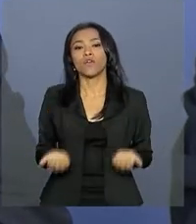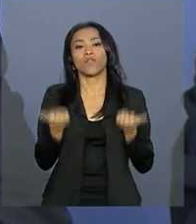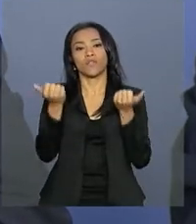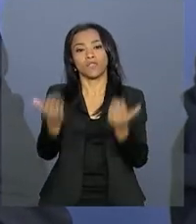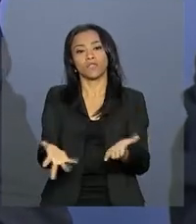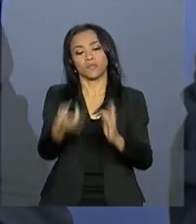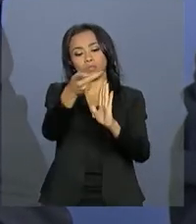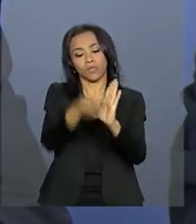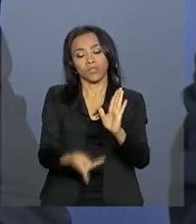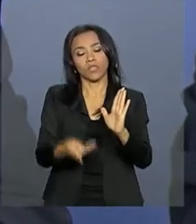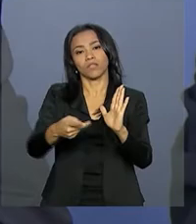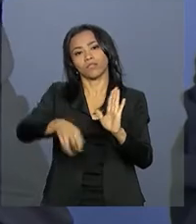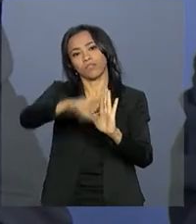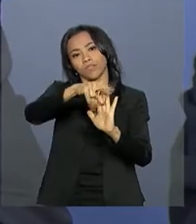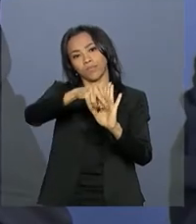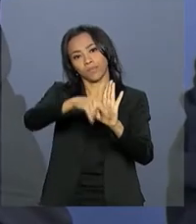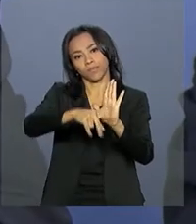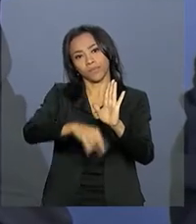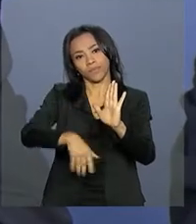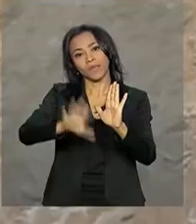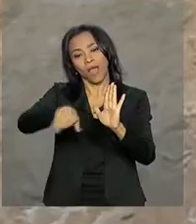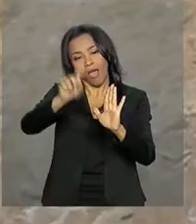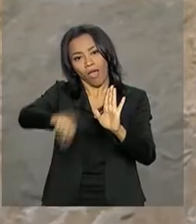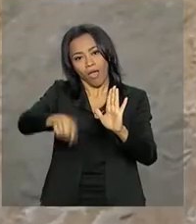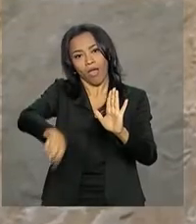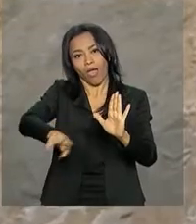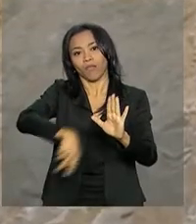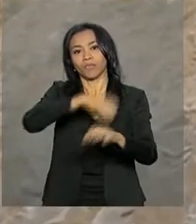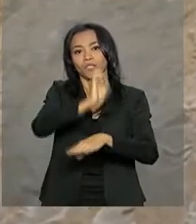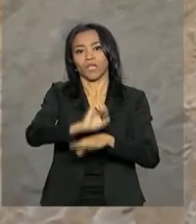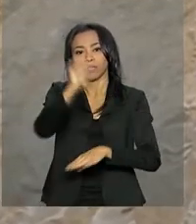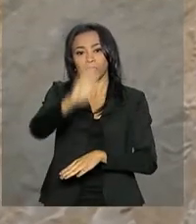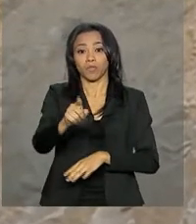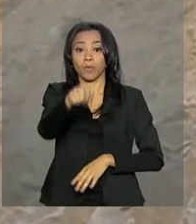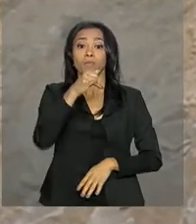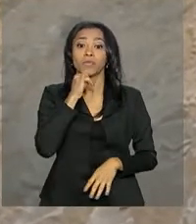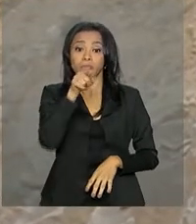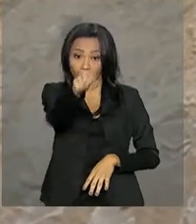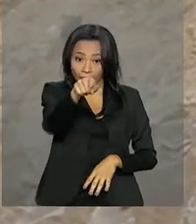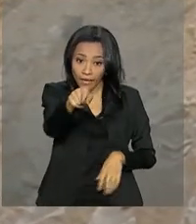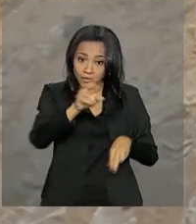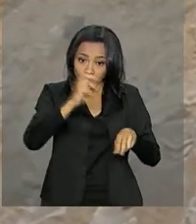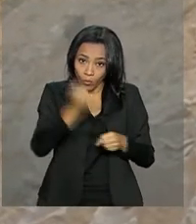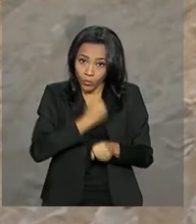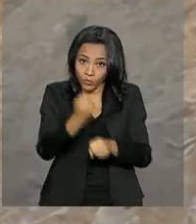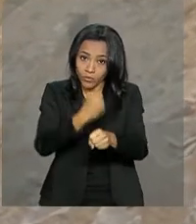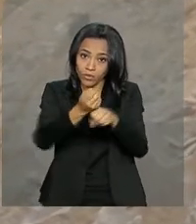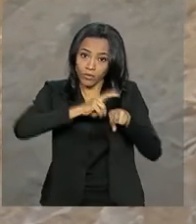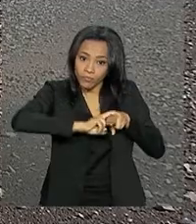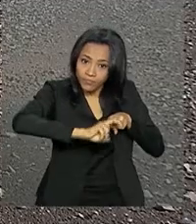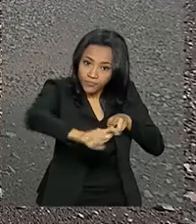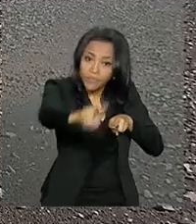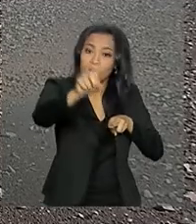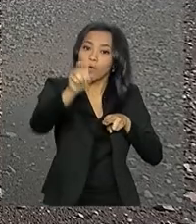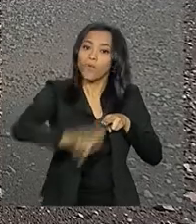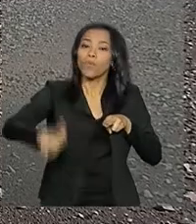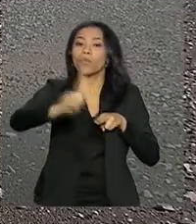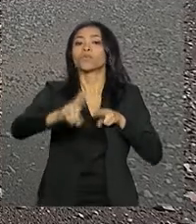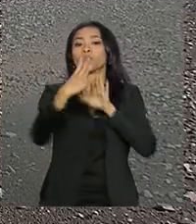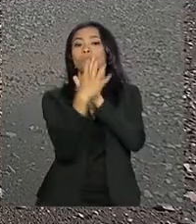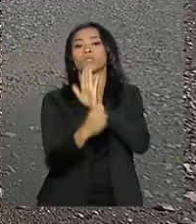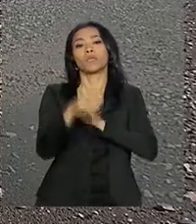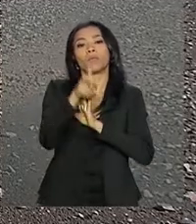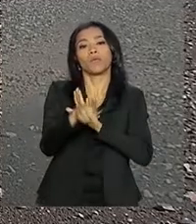uma carteira de projetos para o Estado brasileiro. Ferrovias como a Norte Sul também entraram para o PPI. Com mais de 1